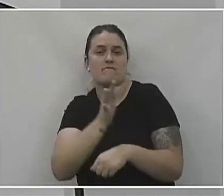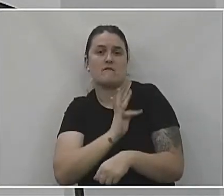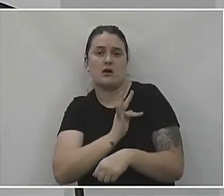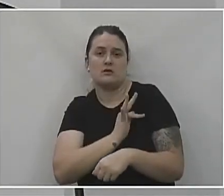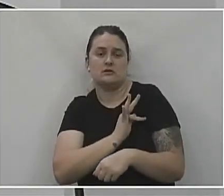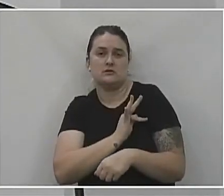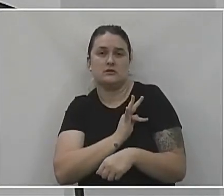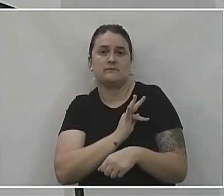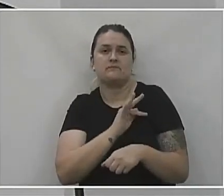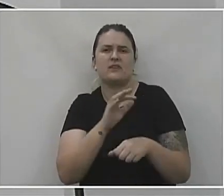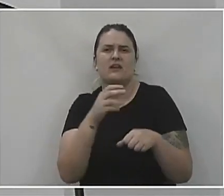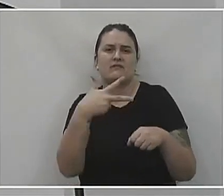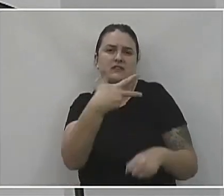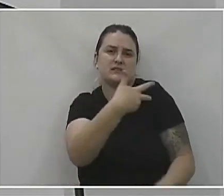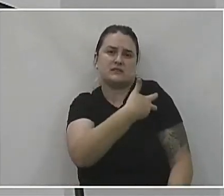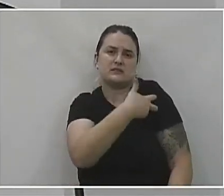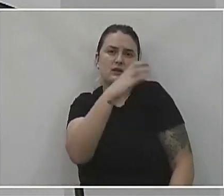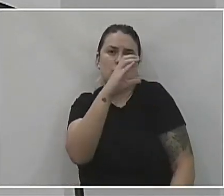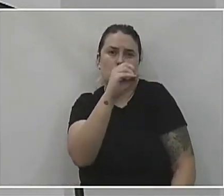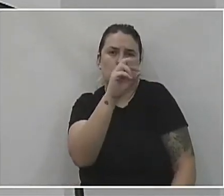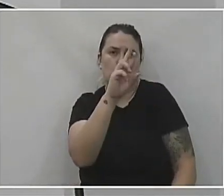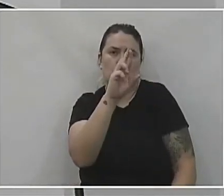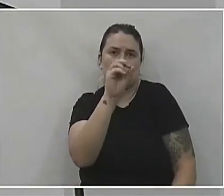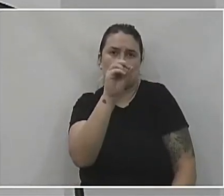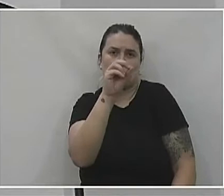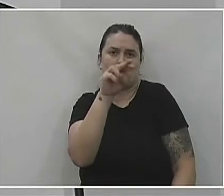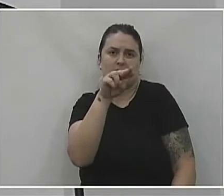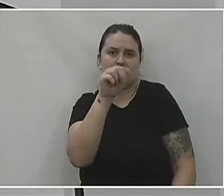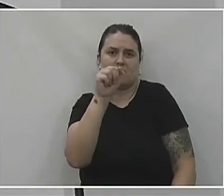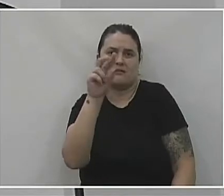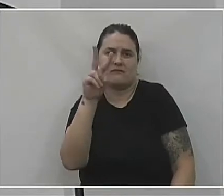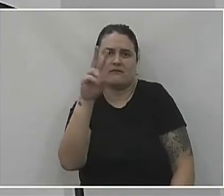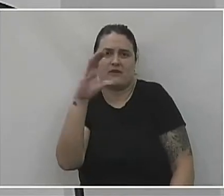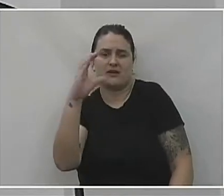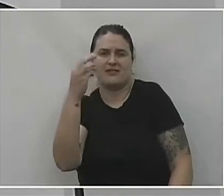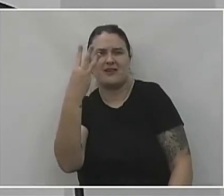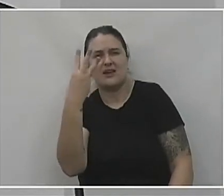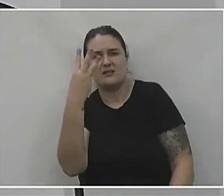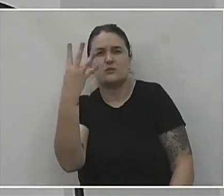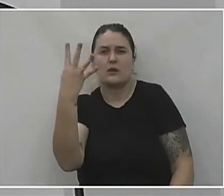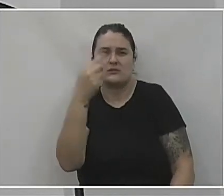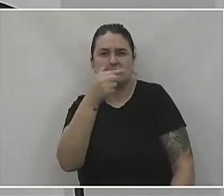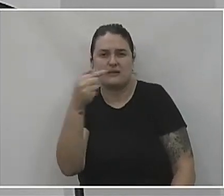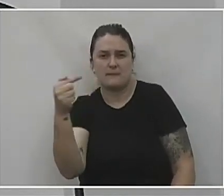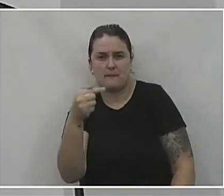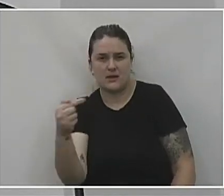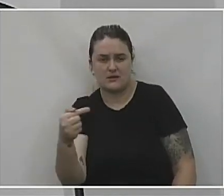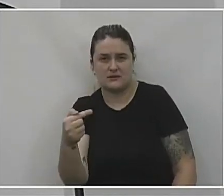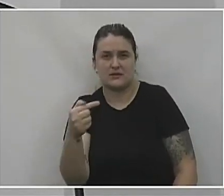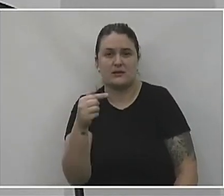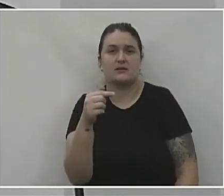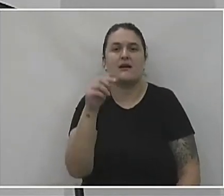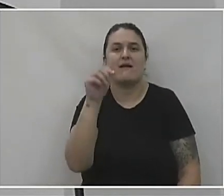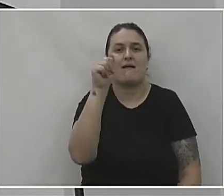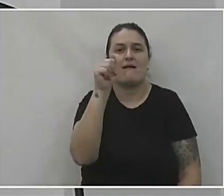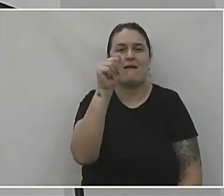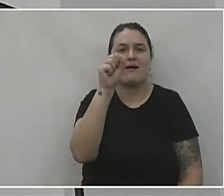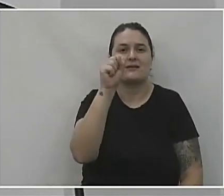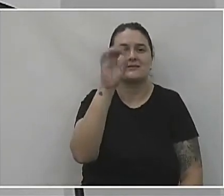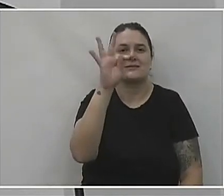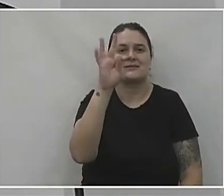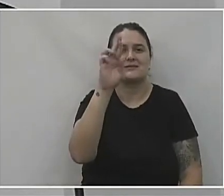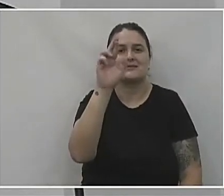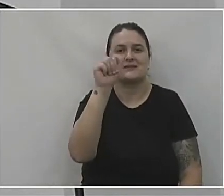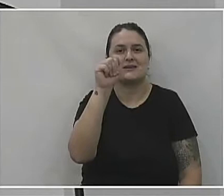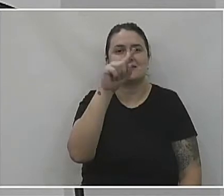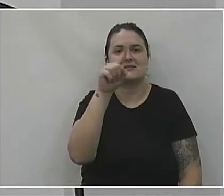Coronavac de 3 a 4 semanas de intervalo e a AstraZeneca de 3 a 4 meses de intervalo.